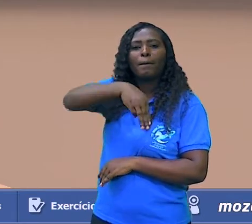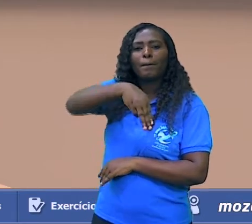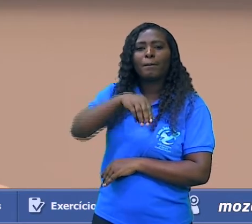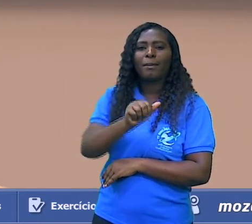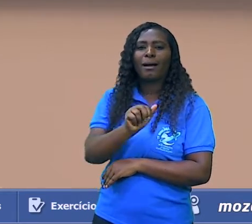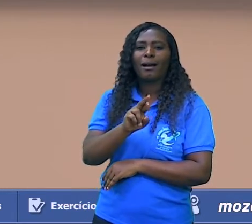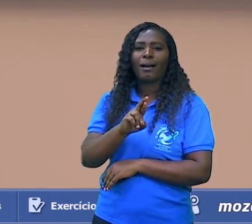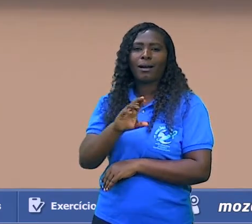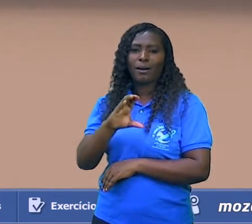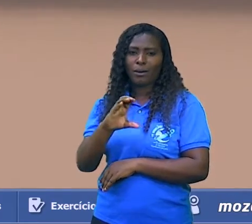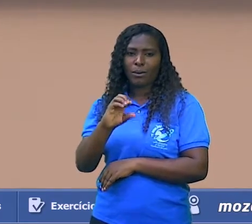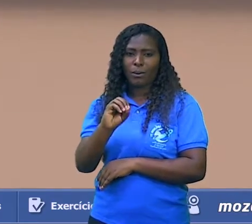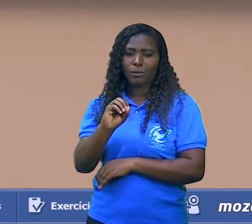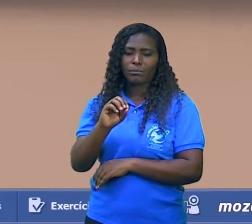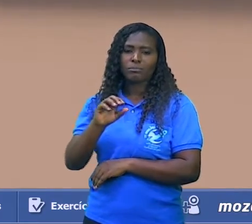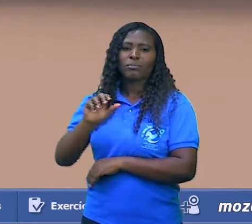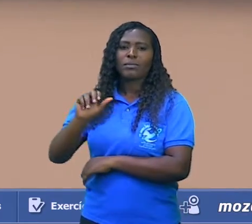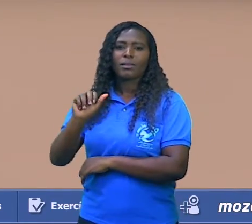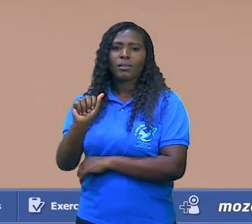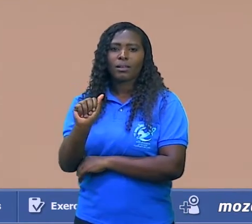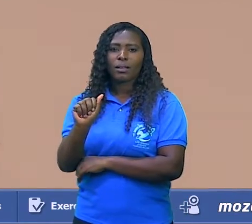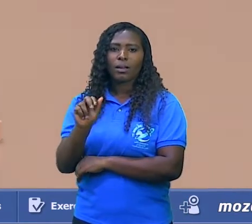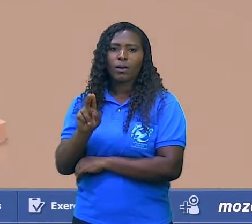com toda a sua perfeição.